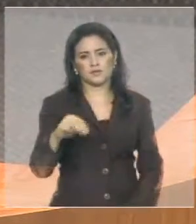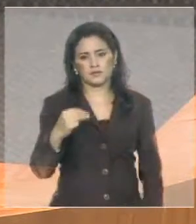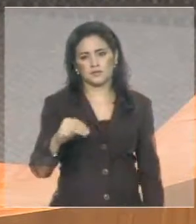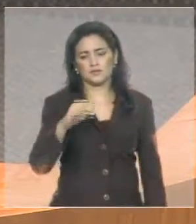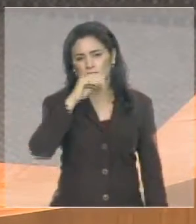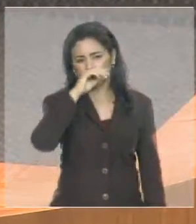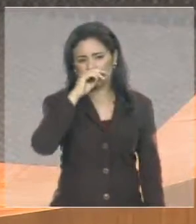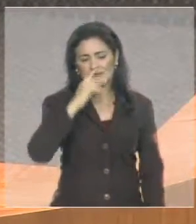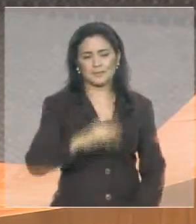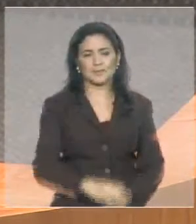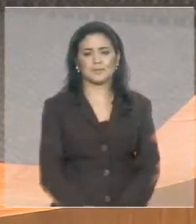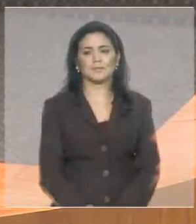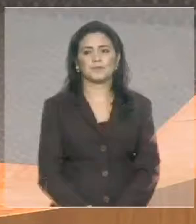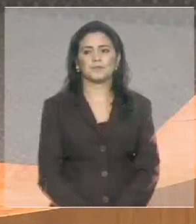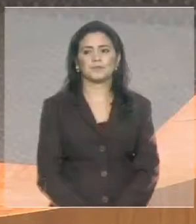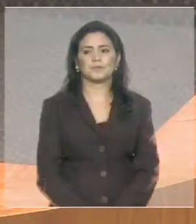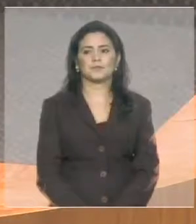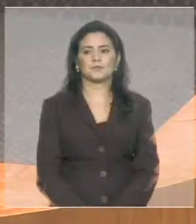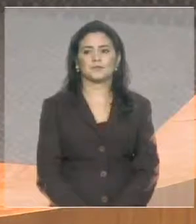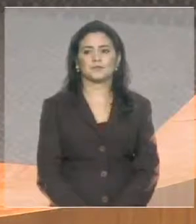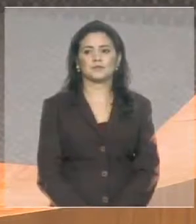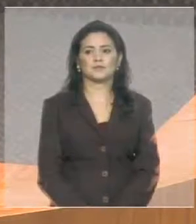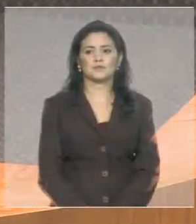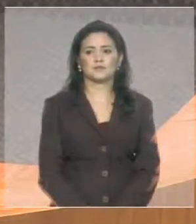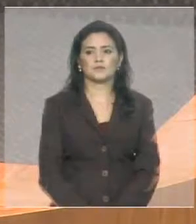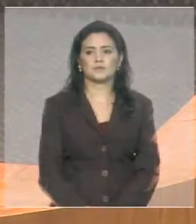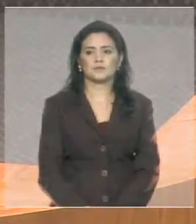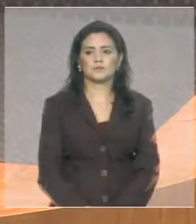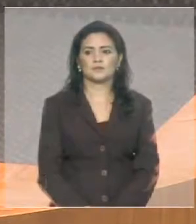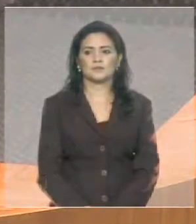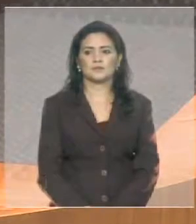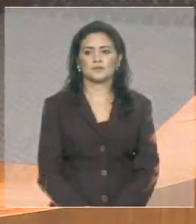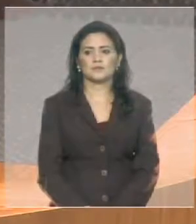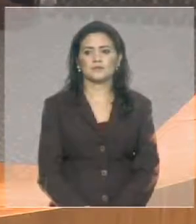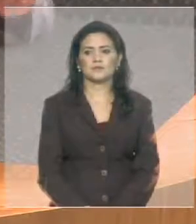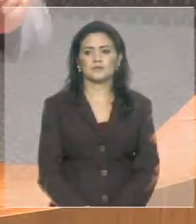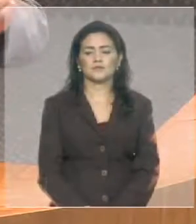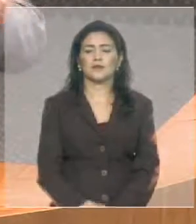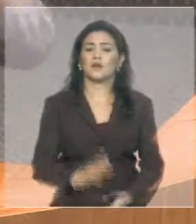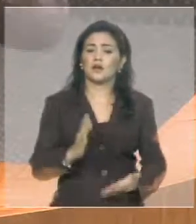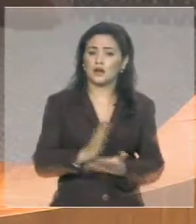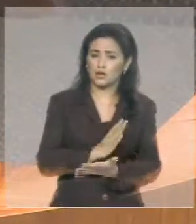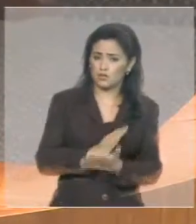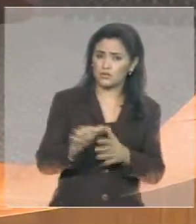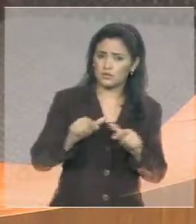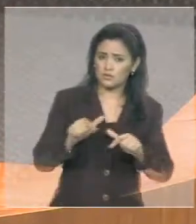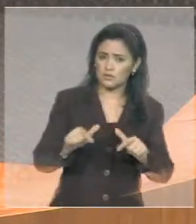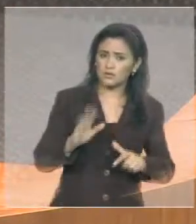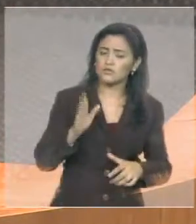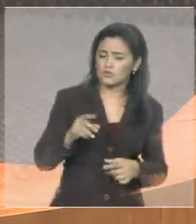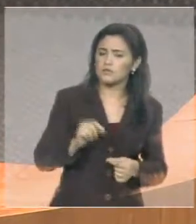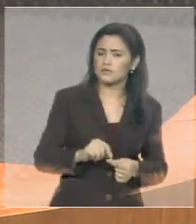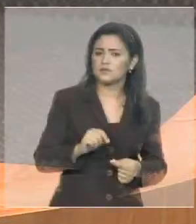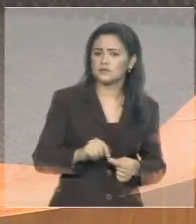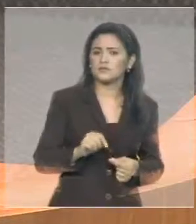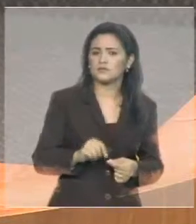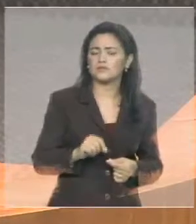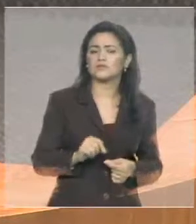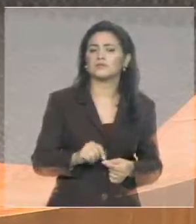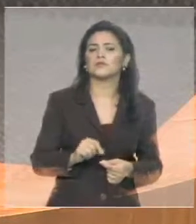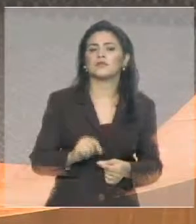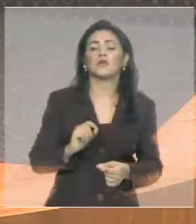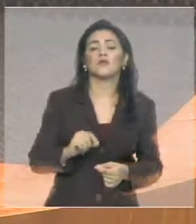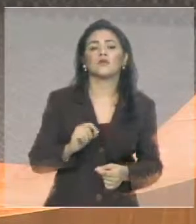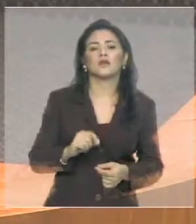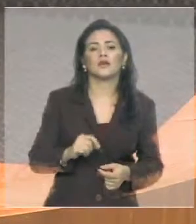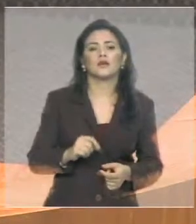algumas ações já estão sendo implantadas, deputado Hélio. É o caso das barreiras que já estão sendo direcionadas no Estado. E eu